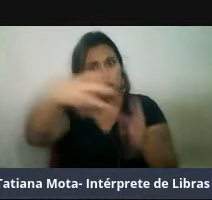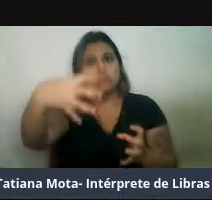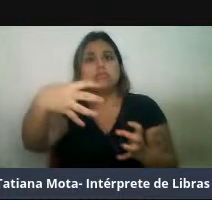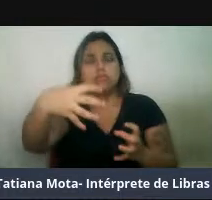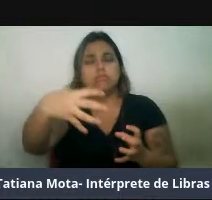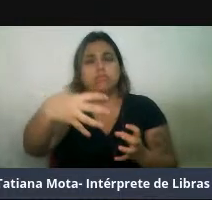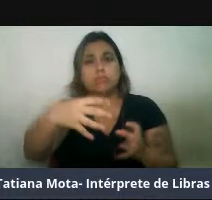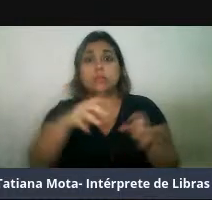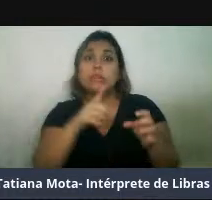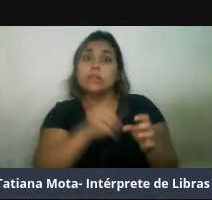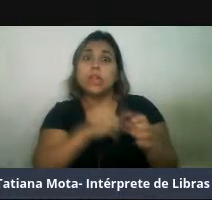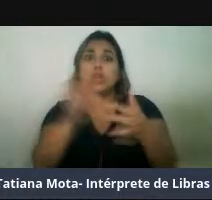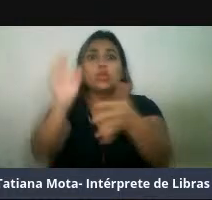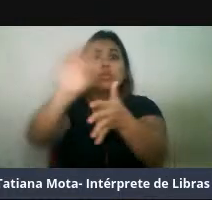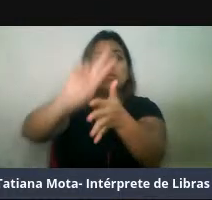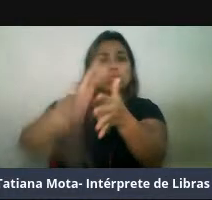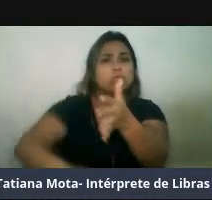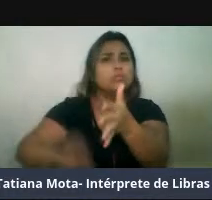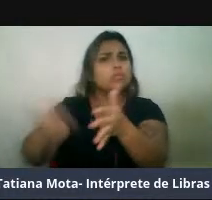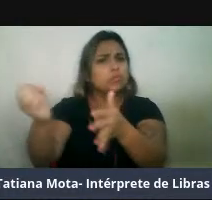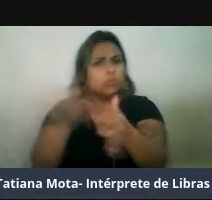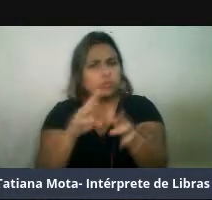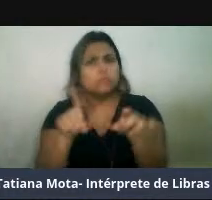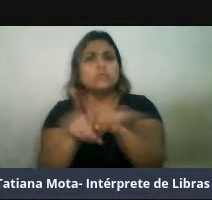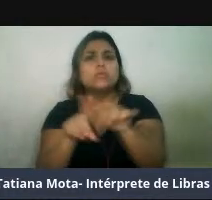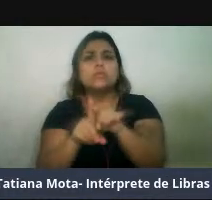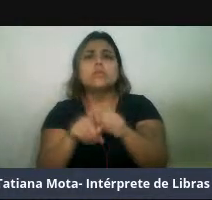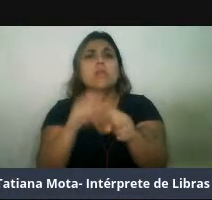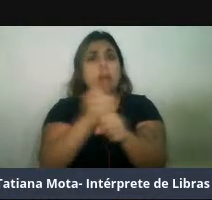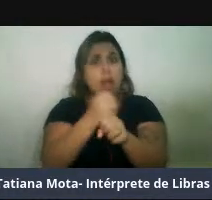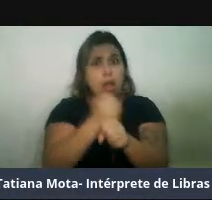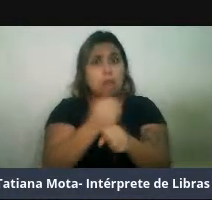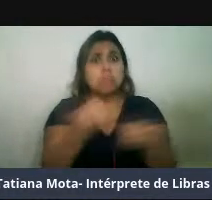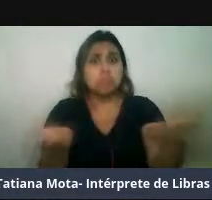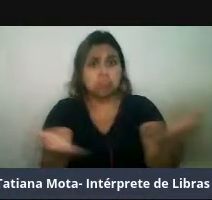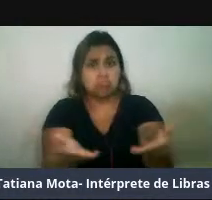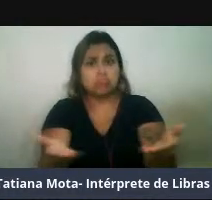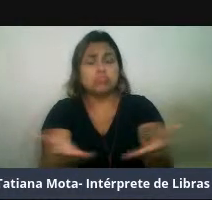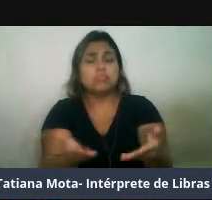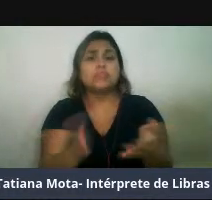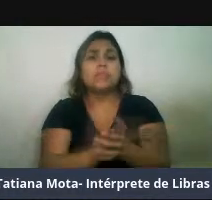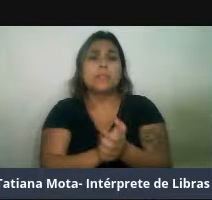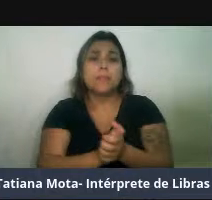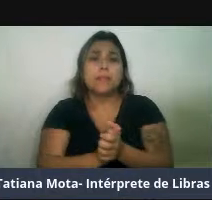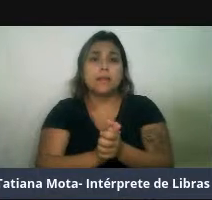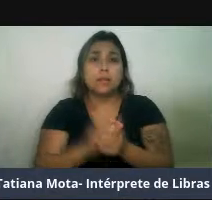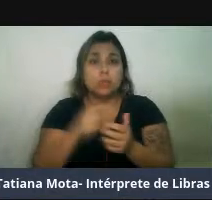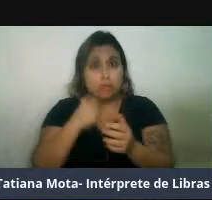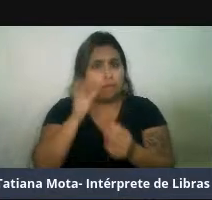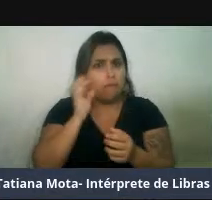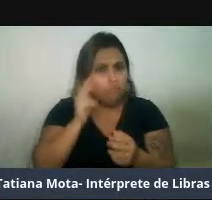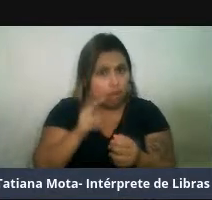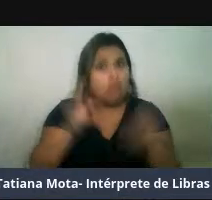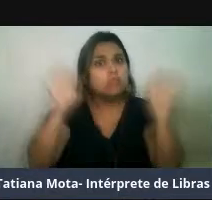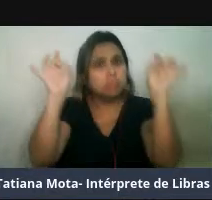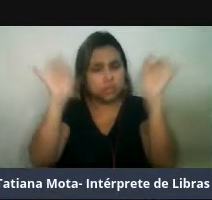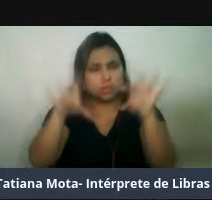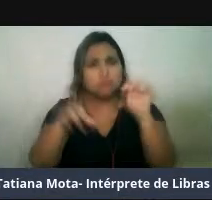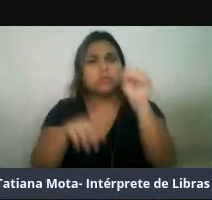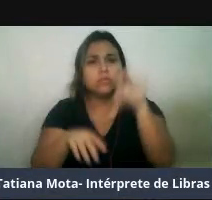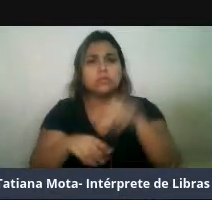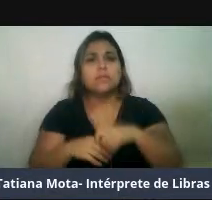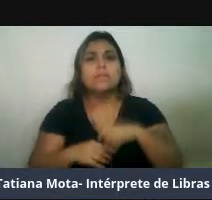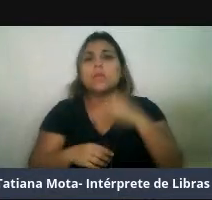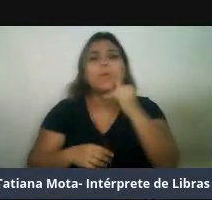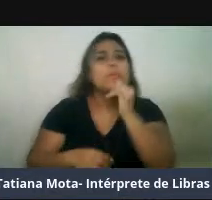novas sendo descritas em anos recentes, é algo bem especial. É o caso, por exemplo, da